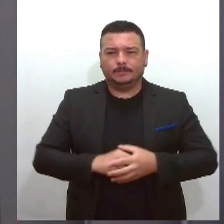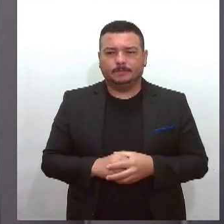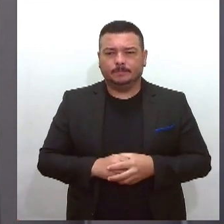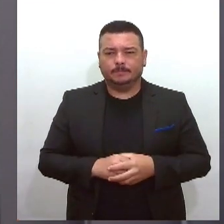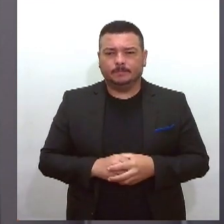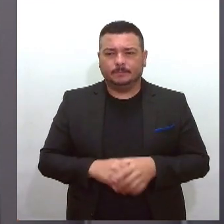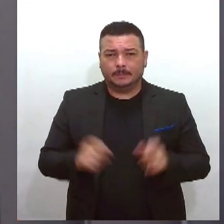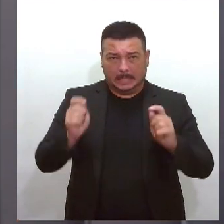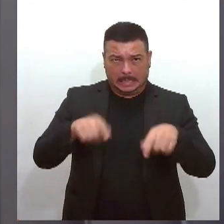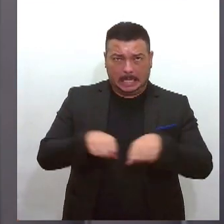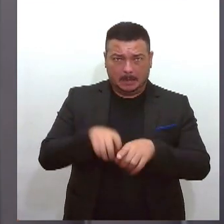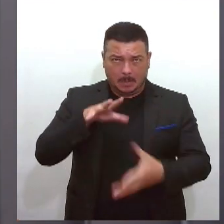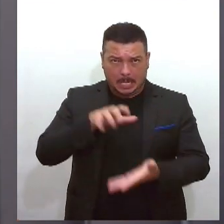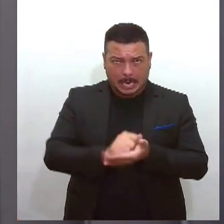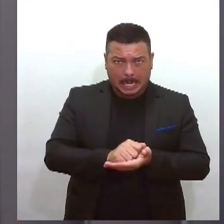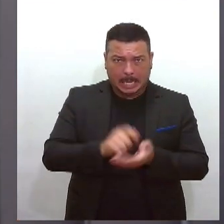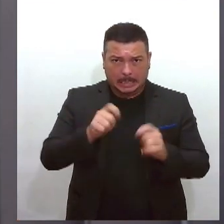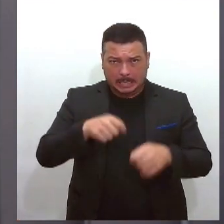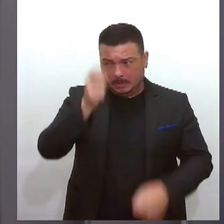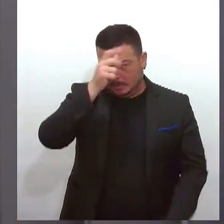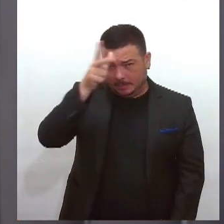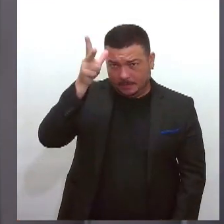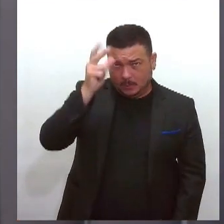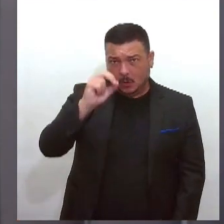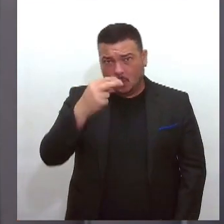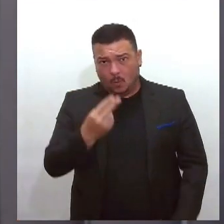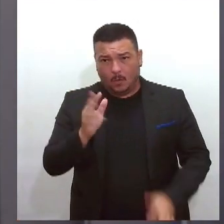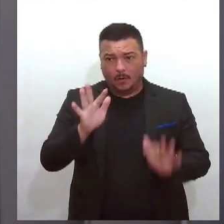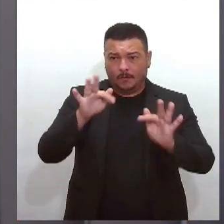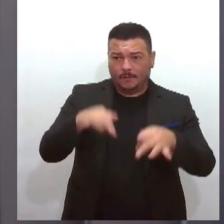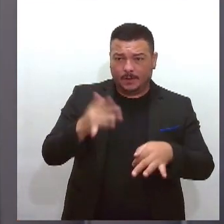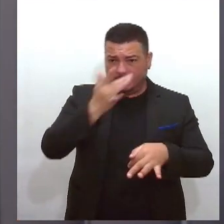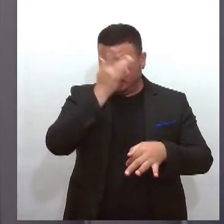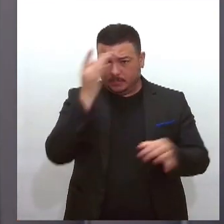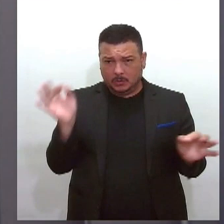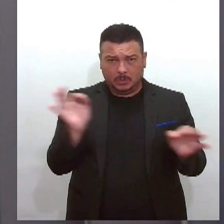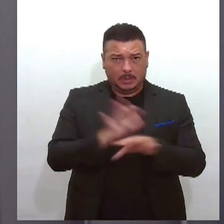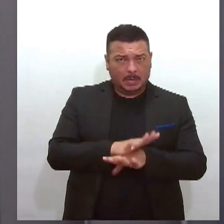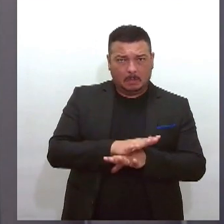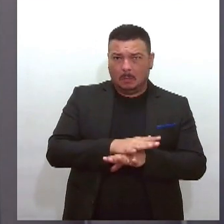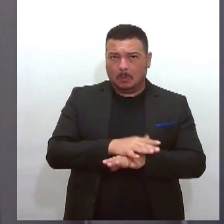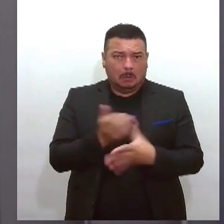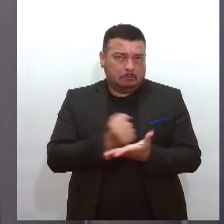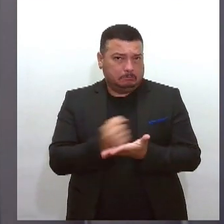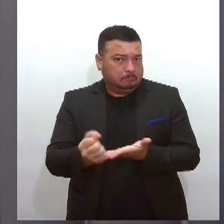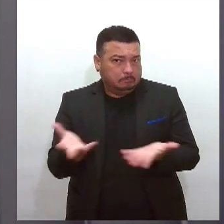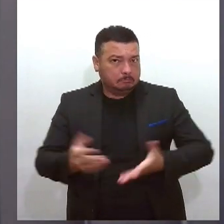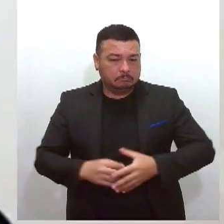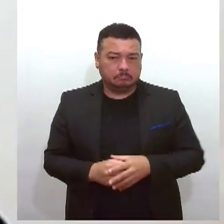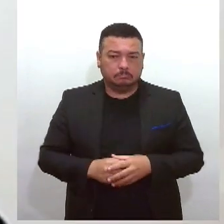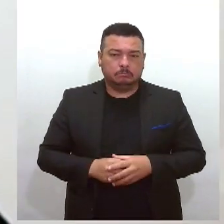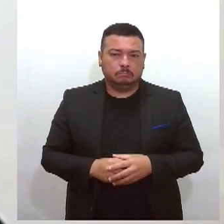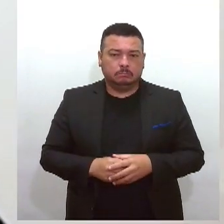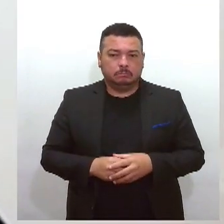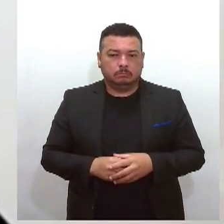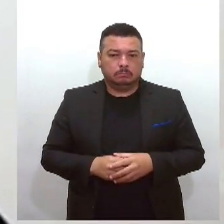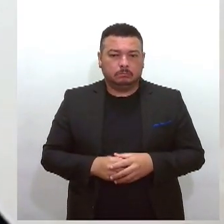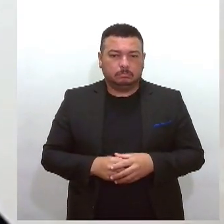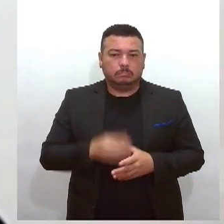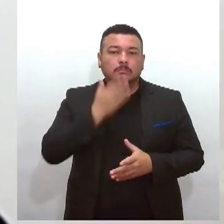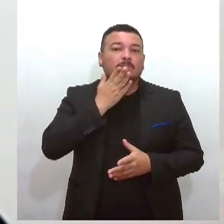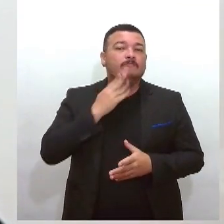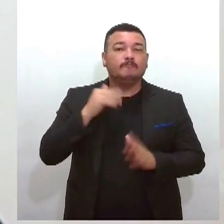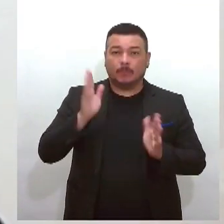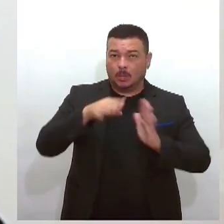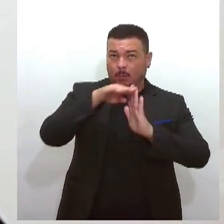cadastro com a prefeitura ou já está encerrado? As pessoas já fizeram o cadastro e está tudo certo agora? Então, nós já temos uma lista final, né?